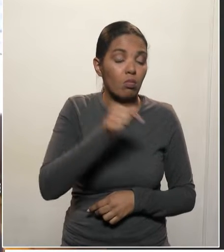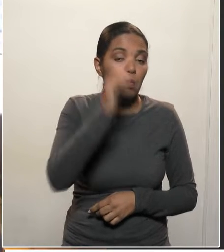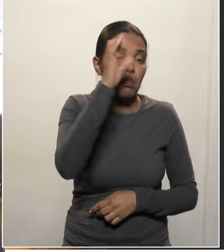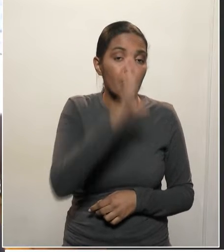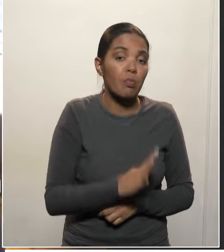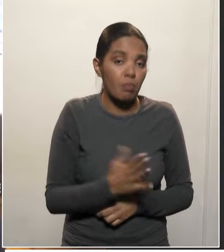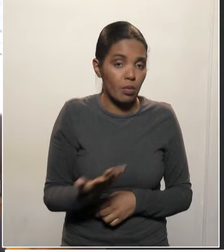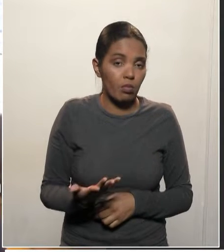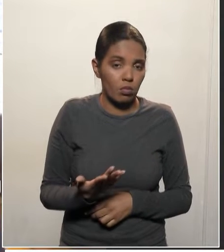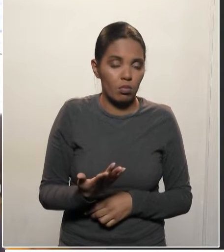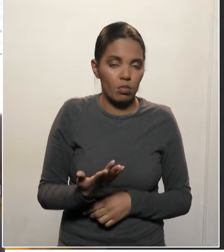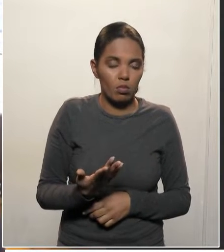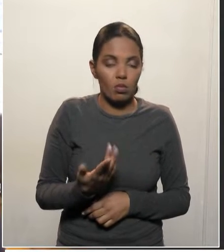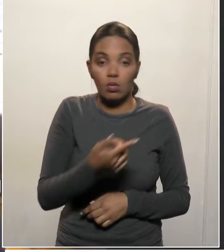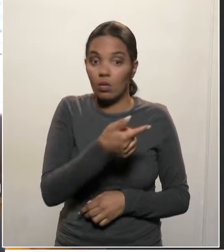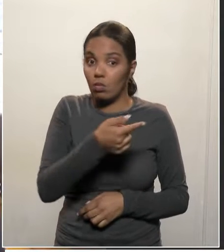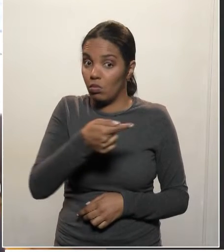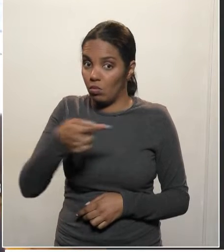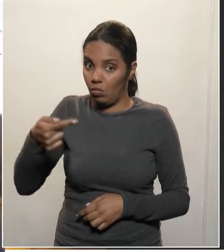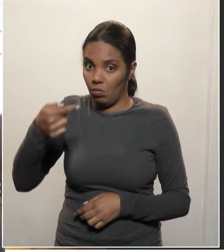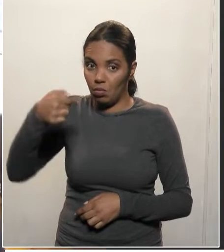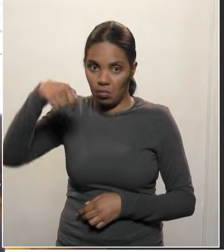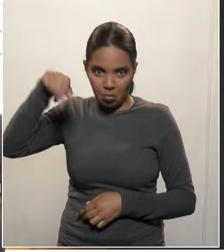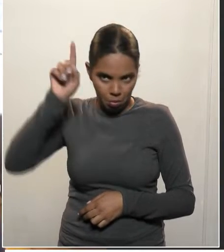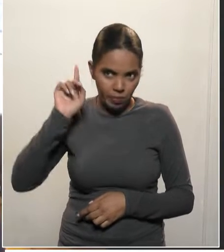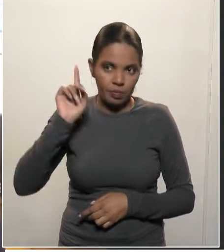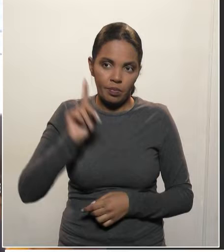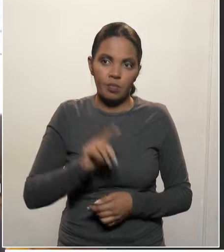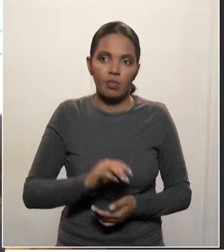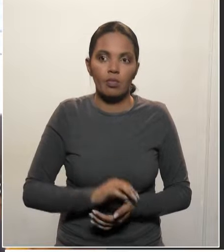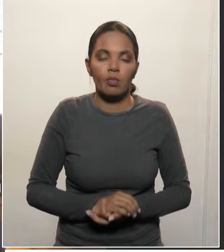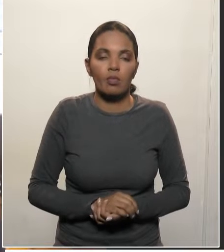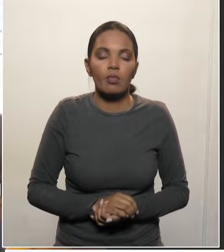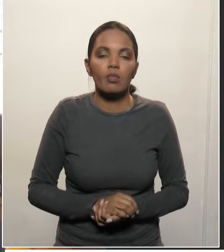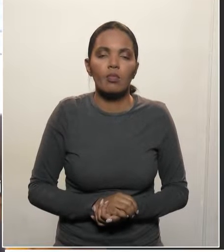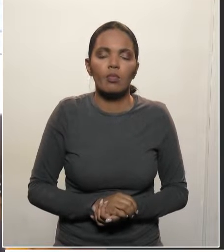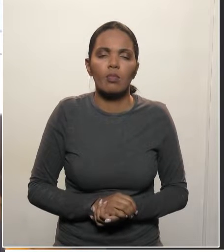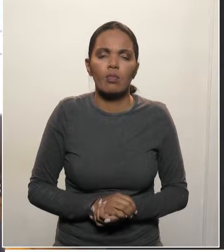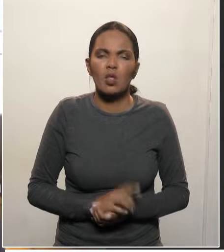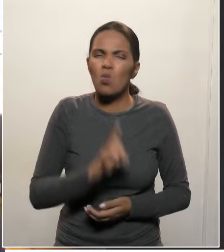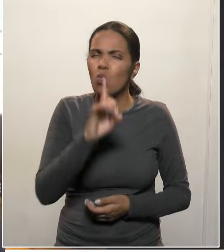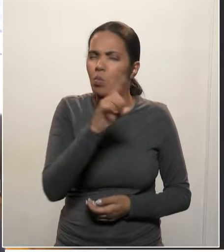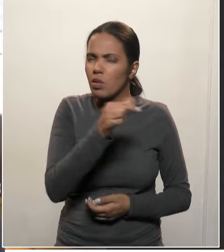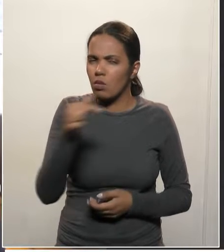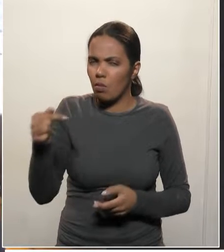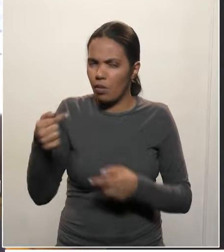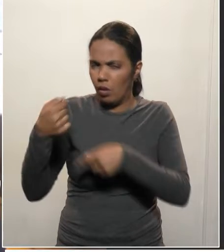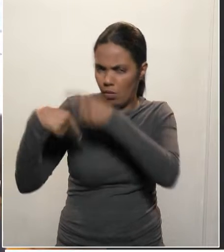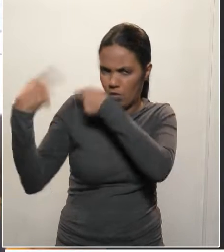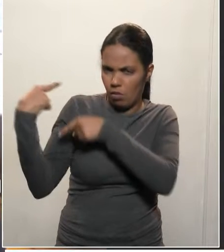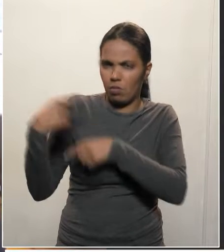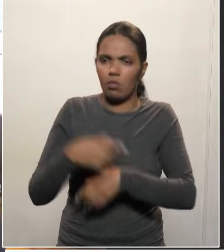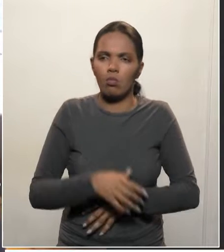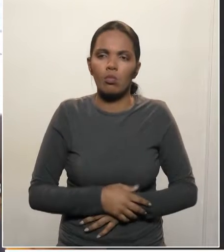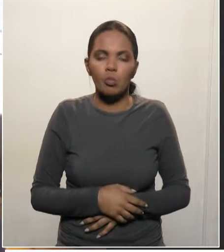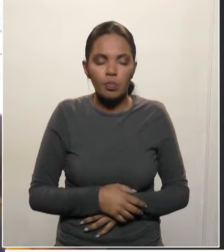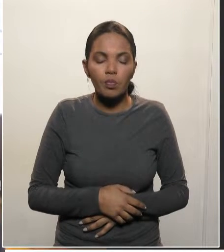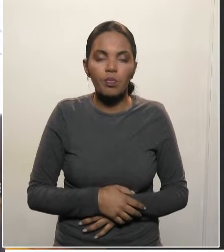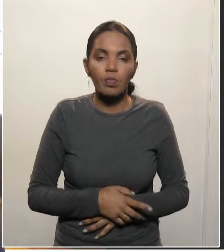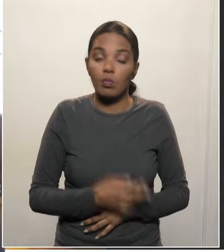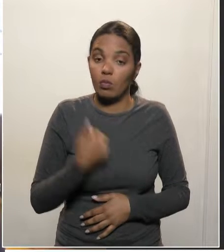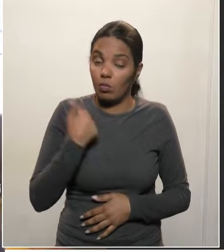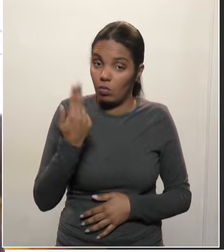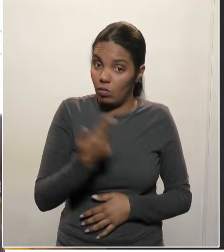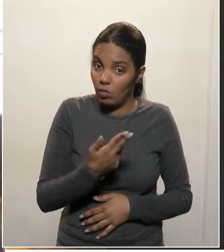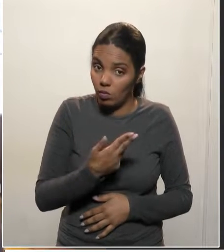Brasil? Na semana passada, então, há uma semana atrás, nós fizemos